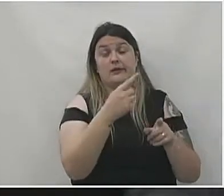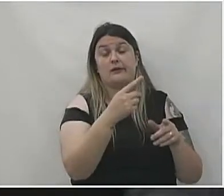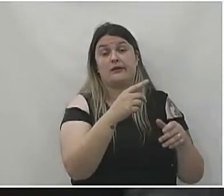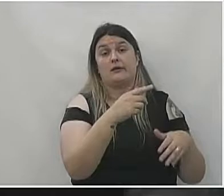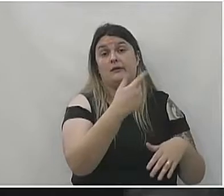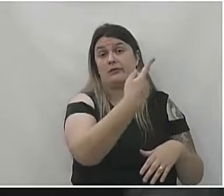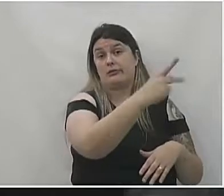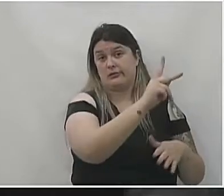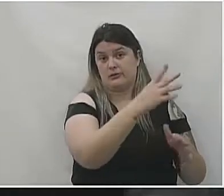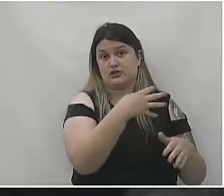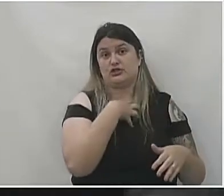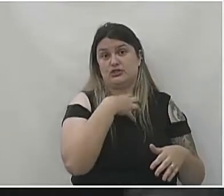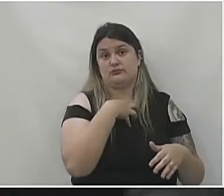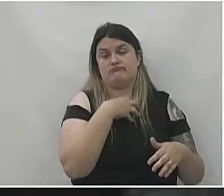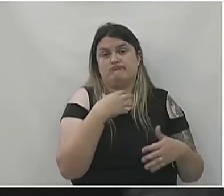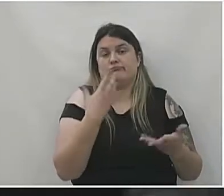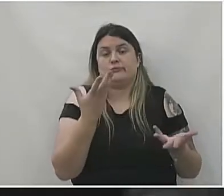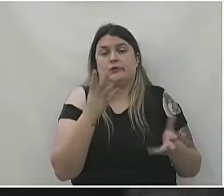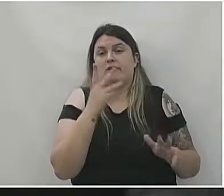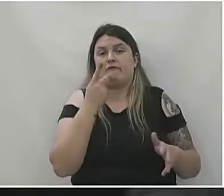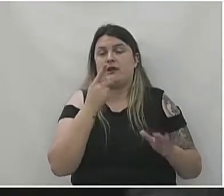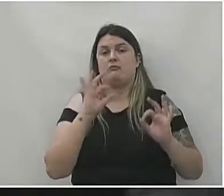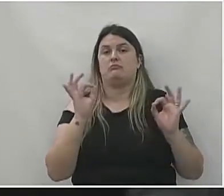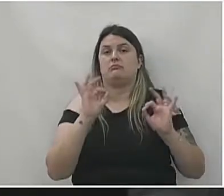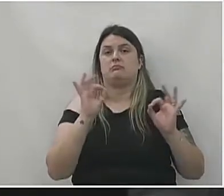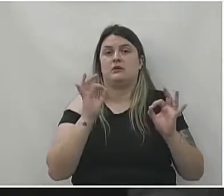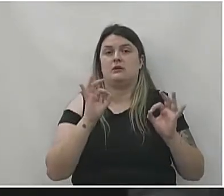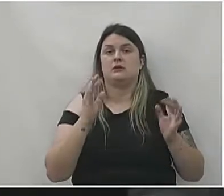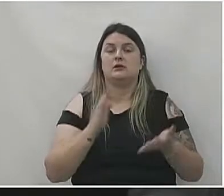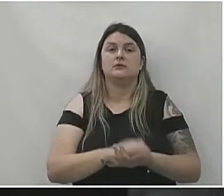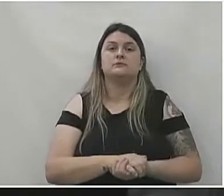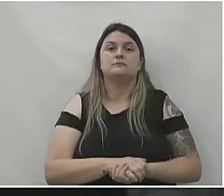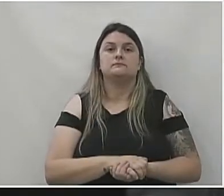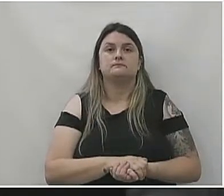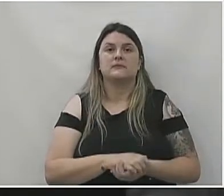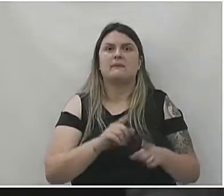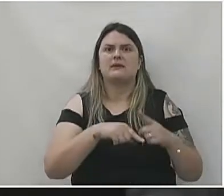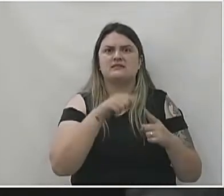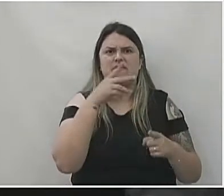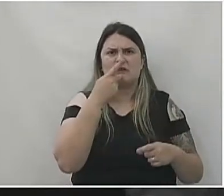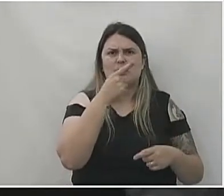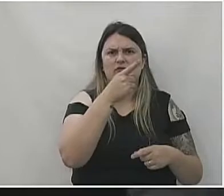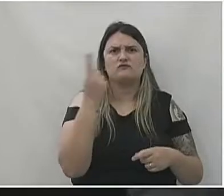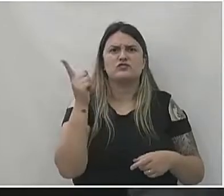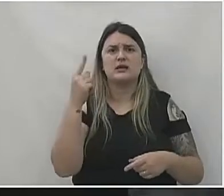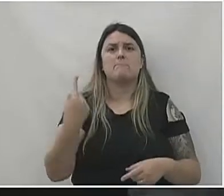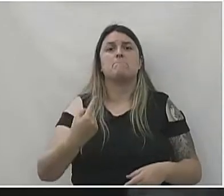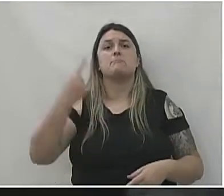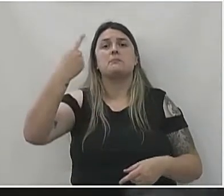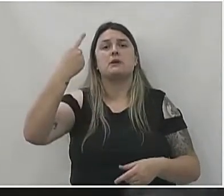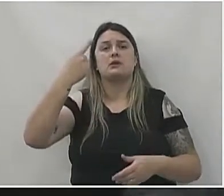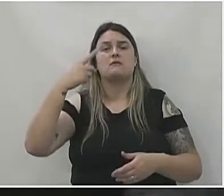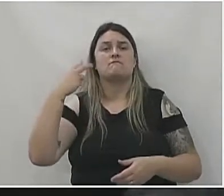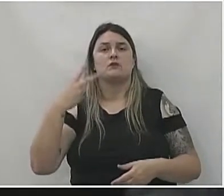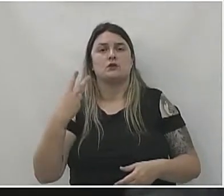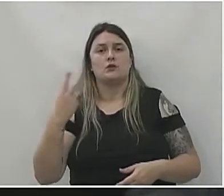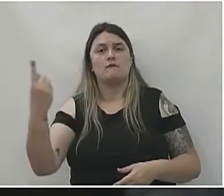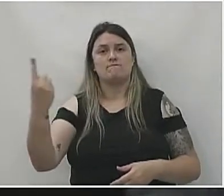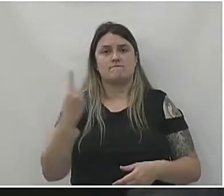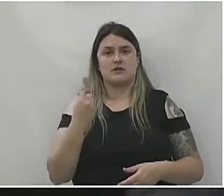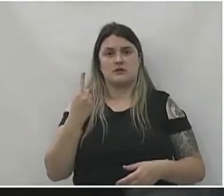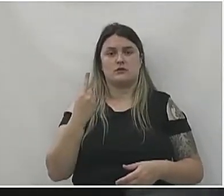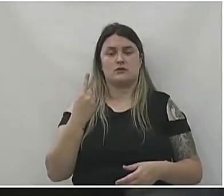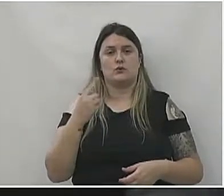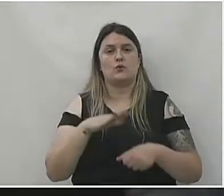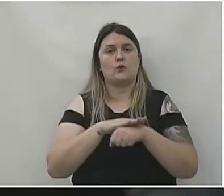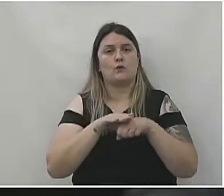deles. Eu não quero aqui me engrandecer, né, desmerecer o trabalho de nenhum vereador, mas ela falou, olha Anderson, você foi o primeiro vereador que veio até aqui a